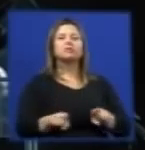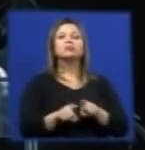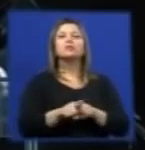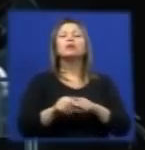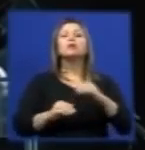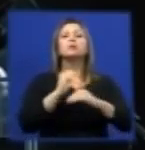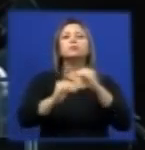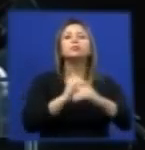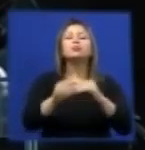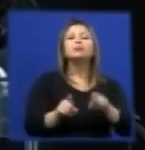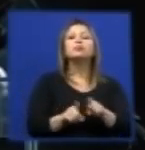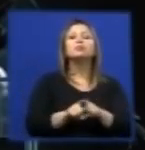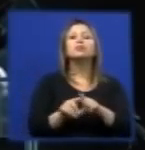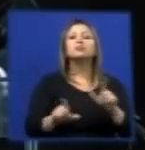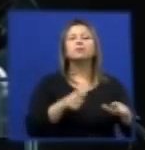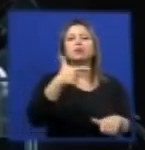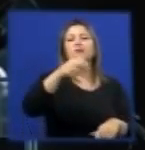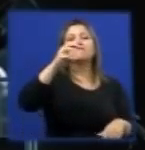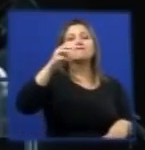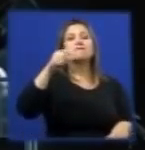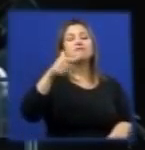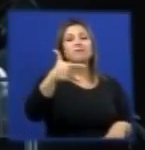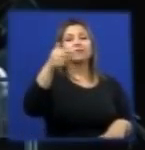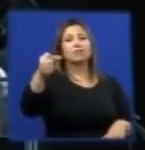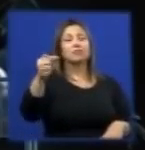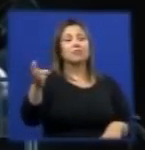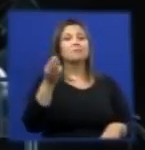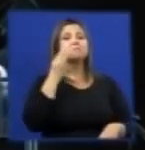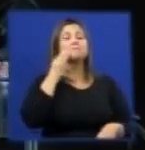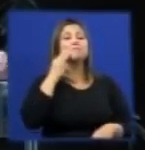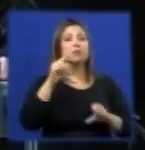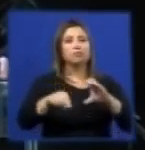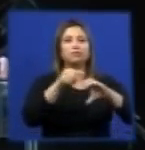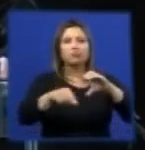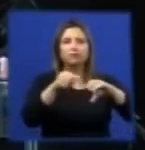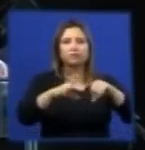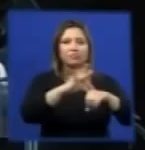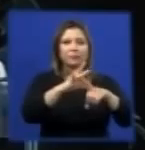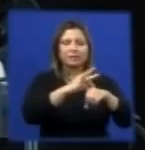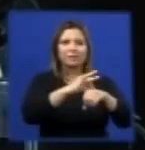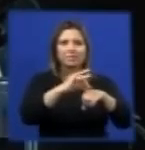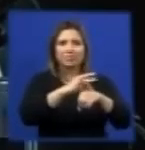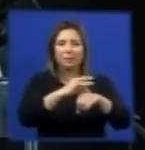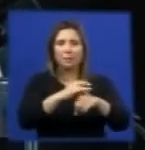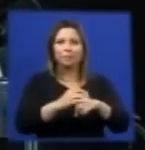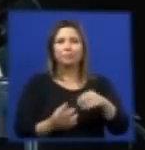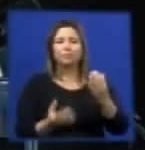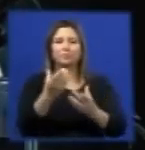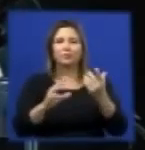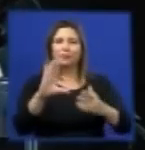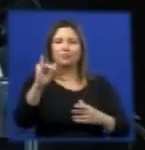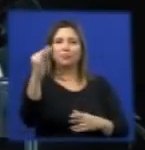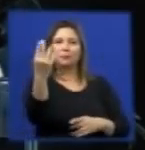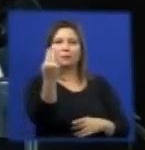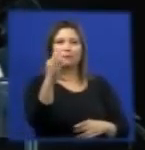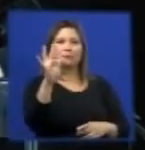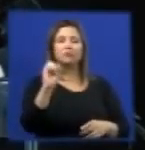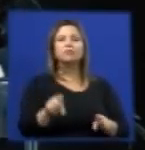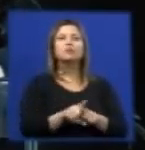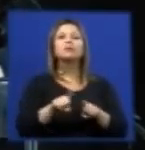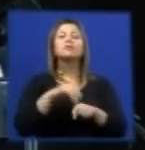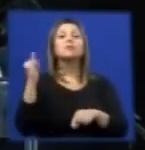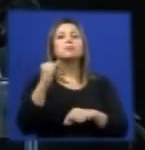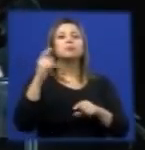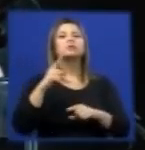extração do xisto de até 27 milhões de pneus por ano. Esse processo é tão importante, essa indústria tem licenças ambientais